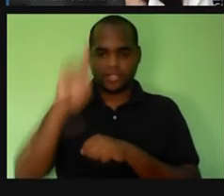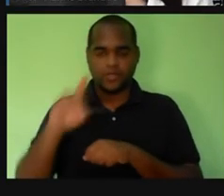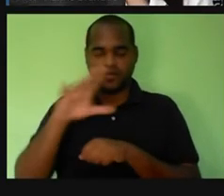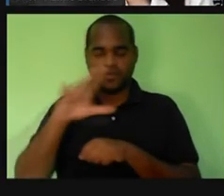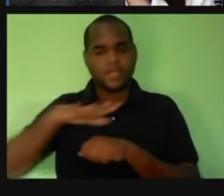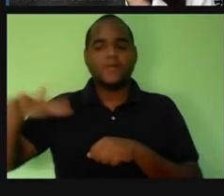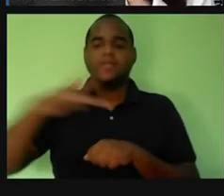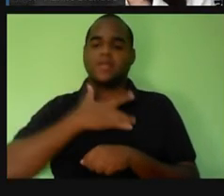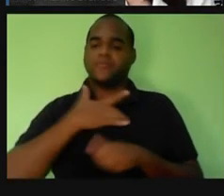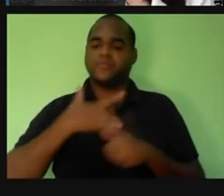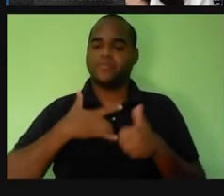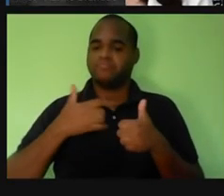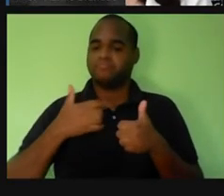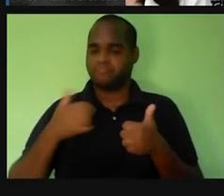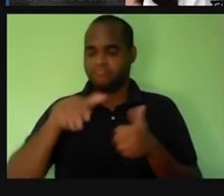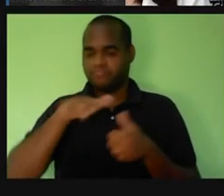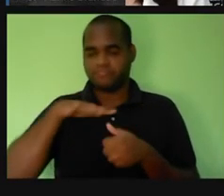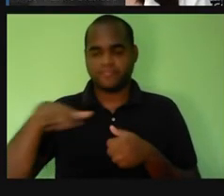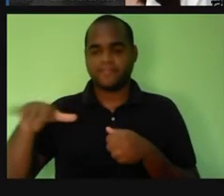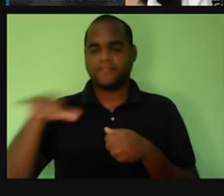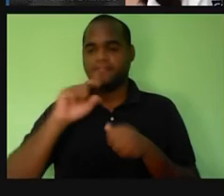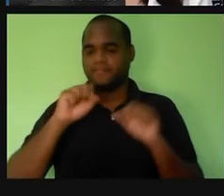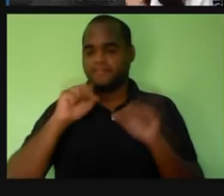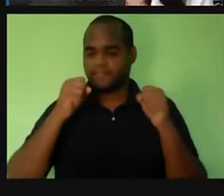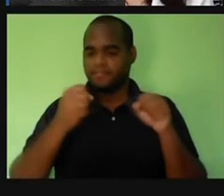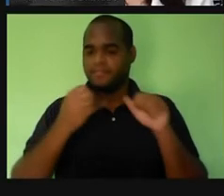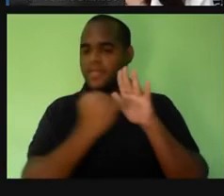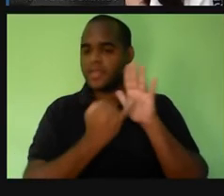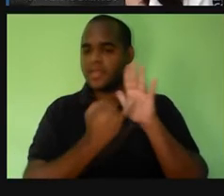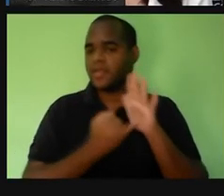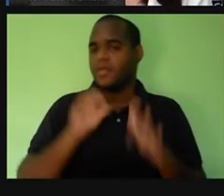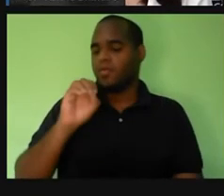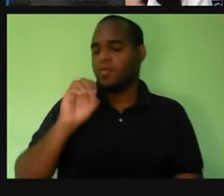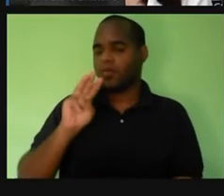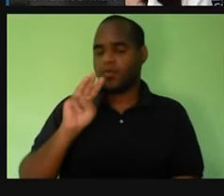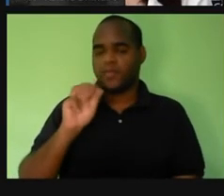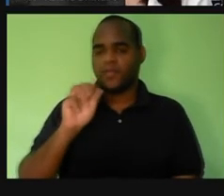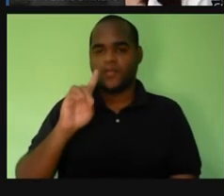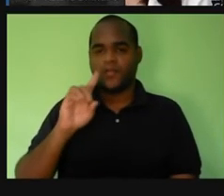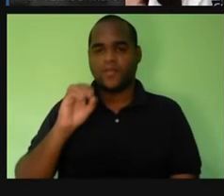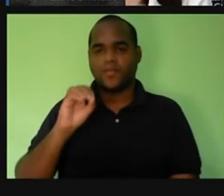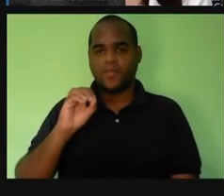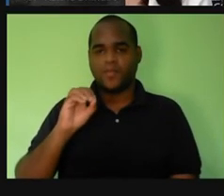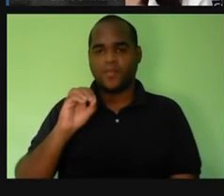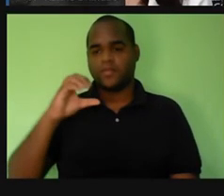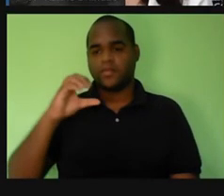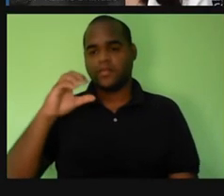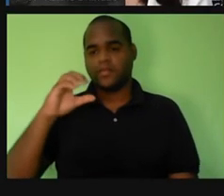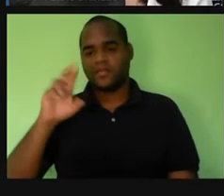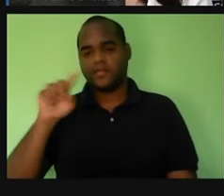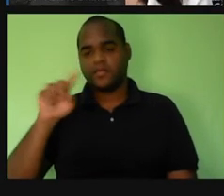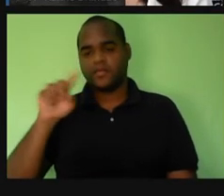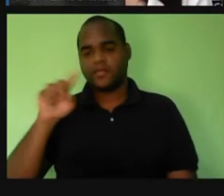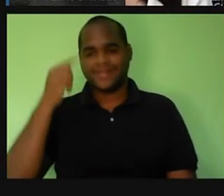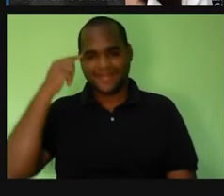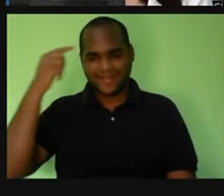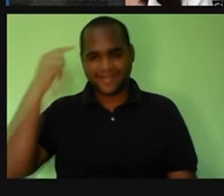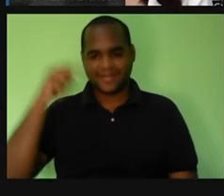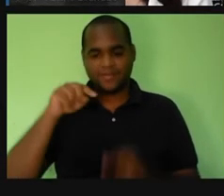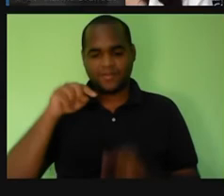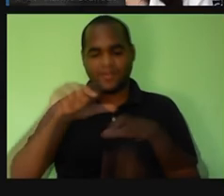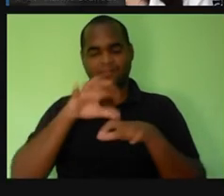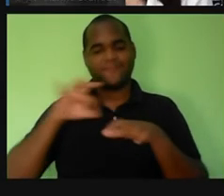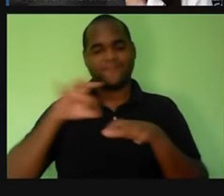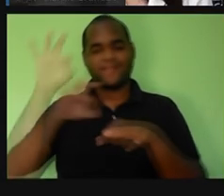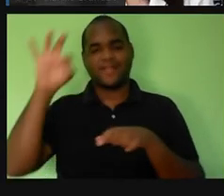para se dedicar ao Instituto Oswaldo Cruz, que era aquele Instituto Soroterápico Federal, tá? Que hoje em dia